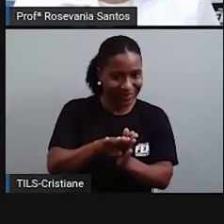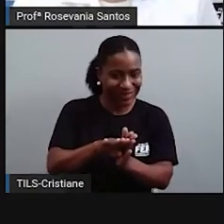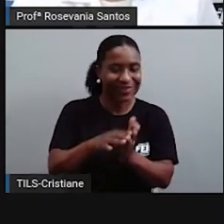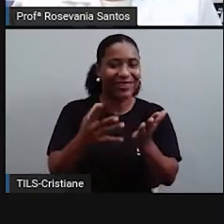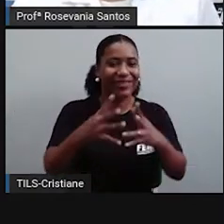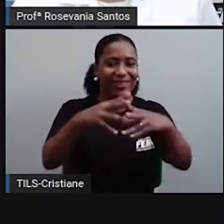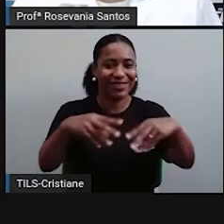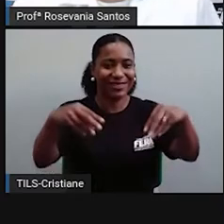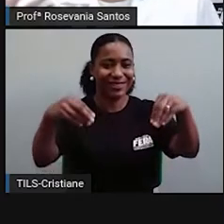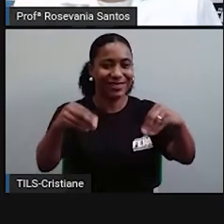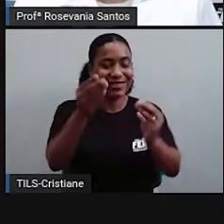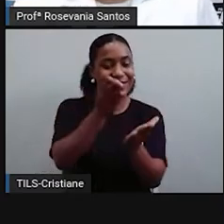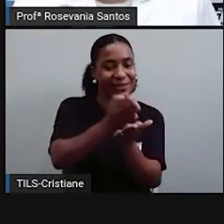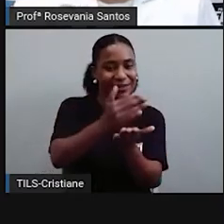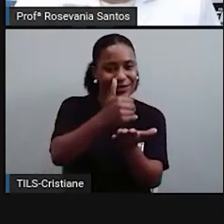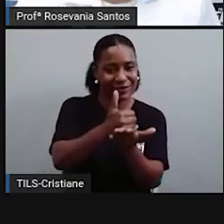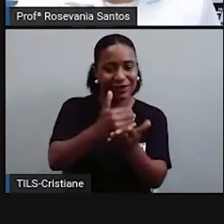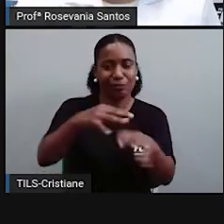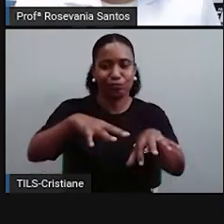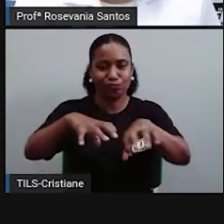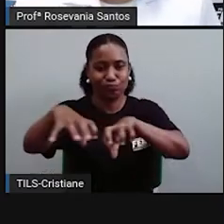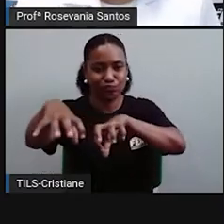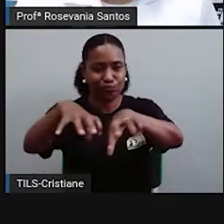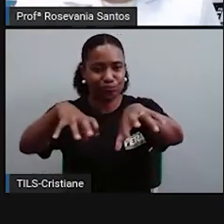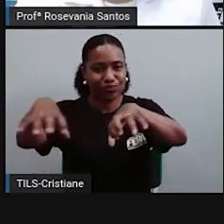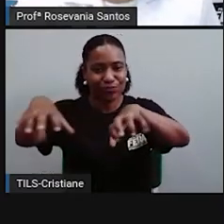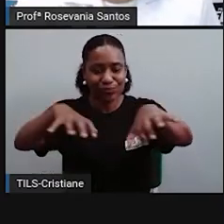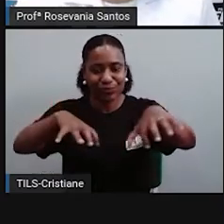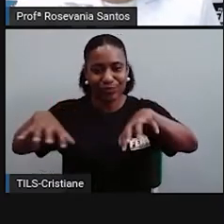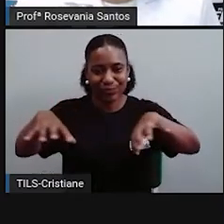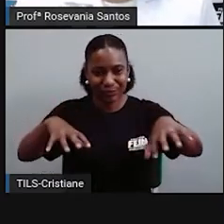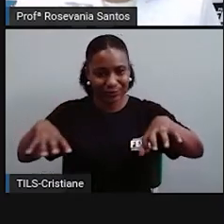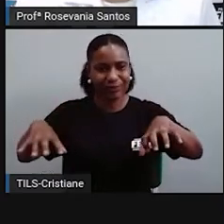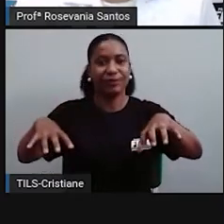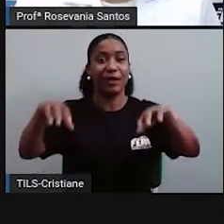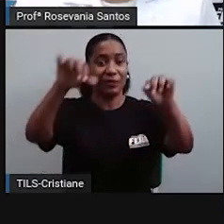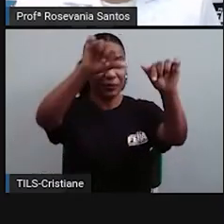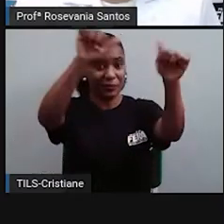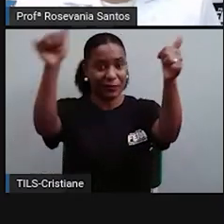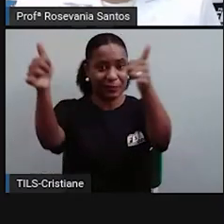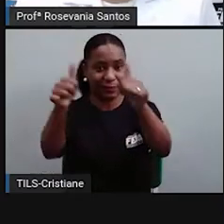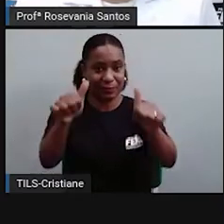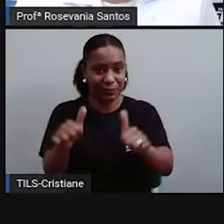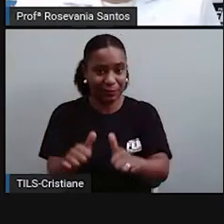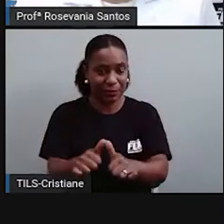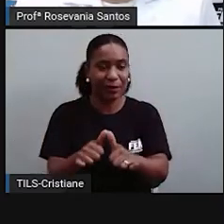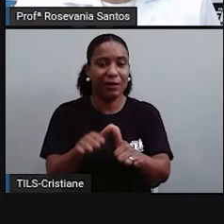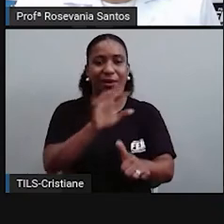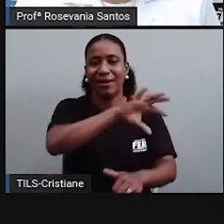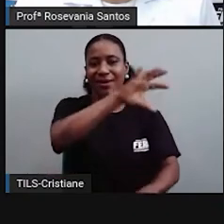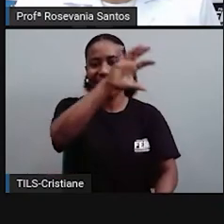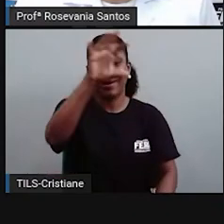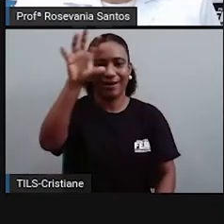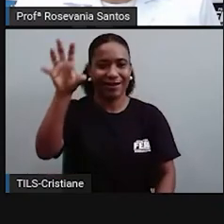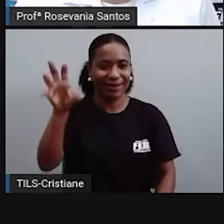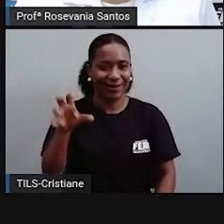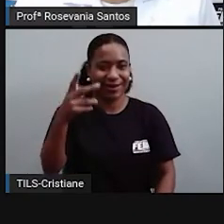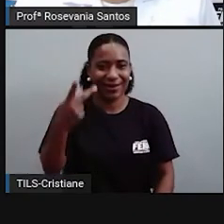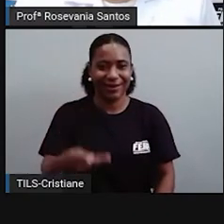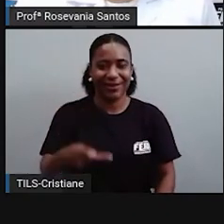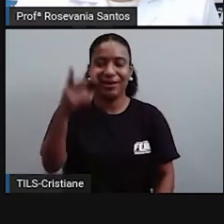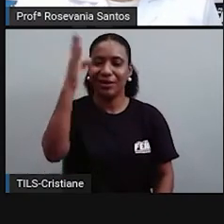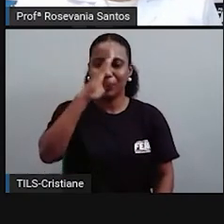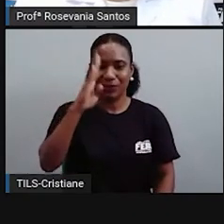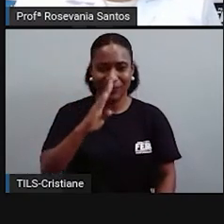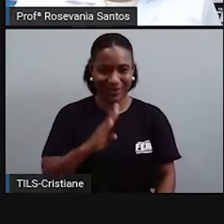delas e passaram também a mandar ali naquele local onde elas estavam, onde elas estavam instaladas.